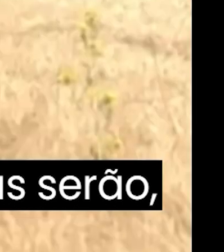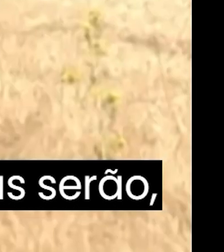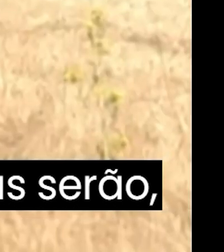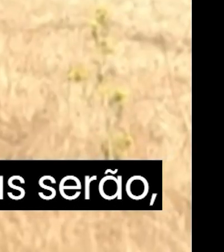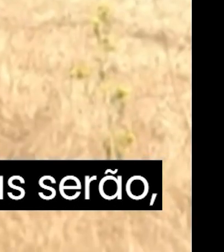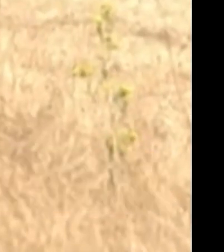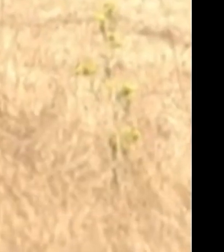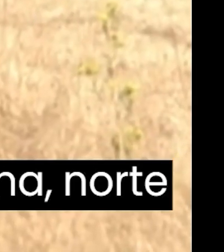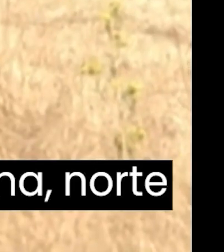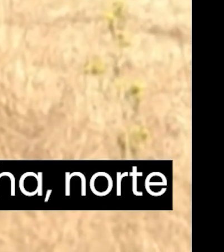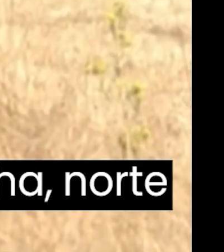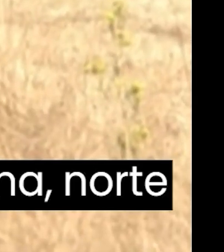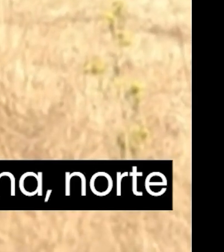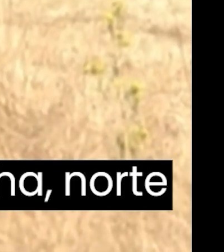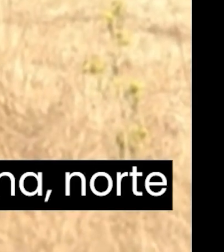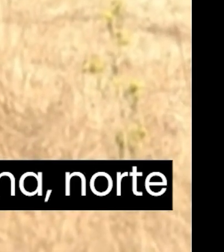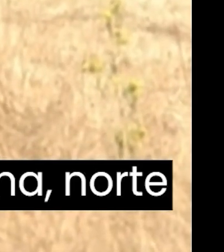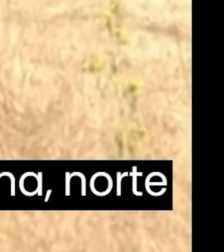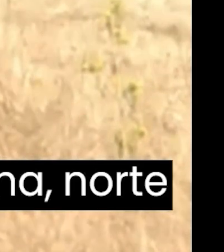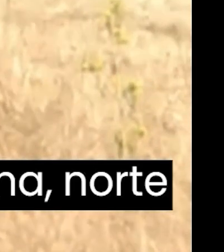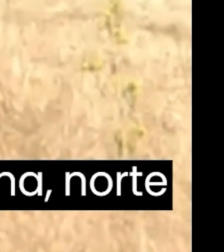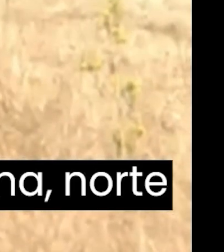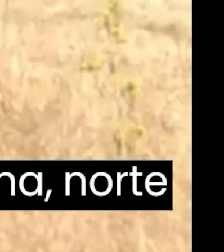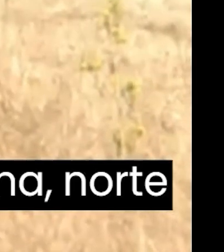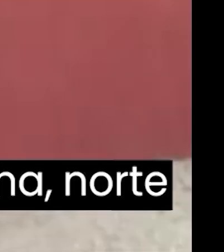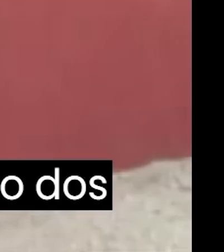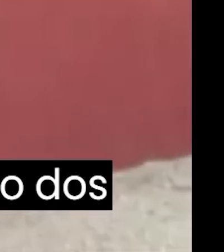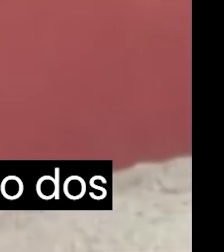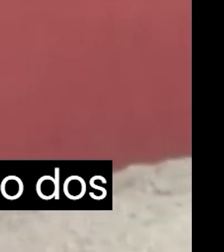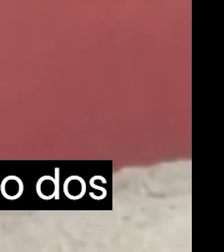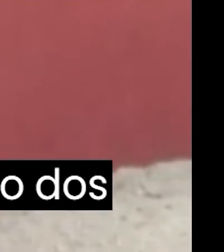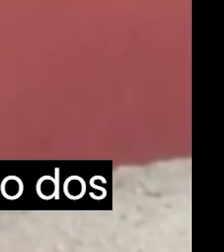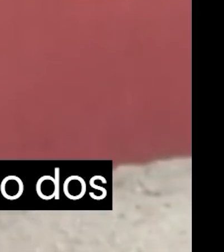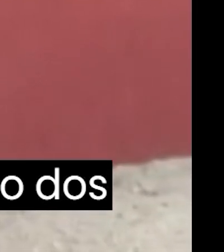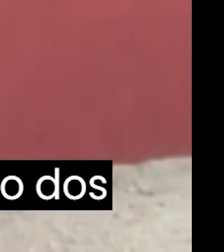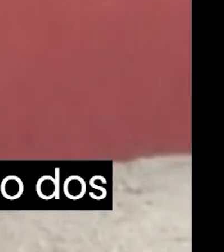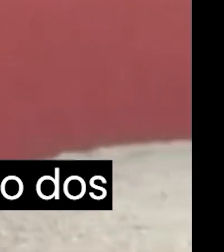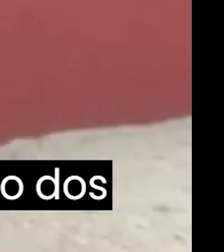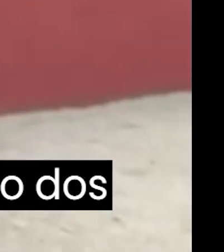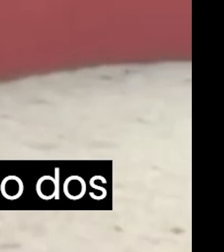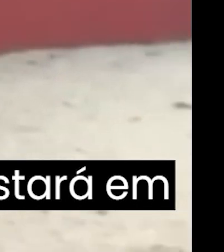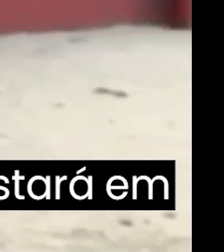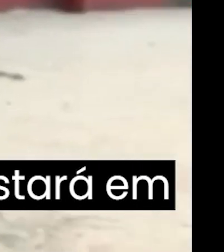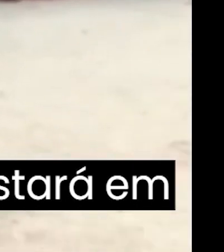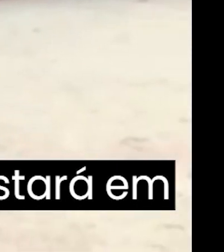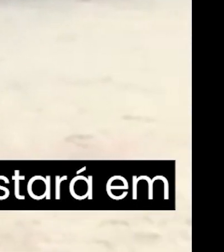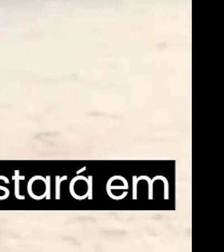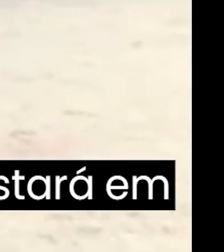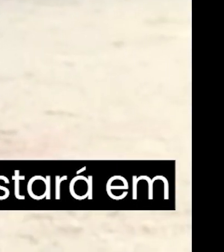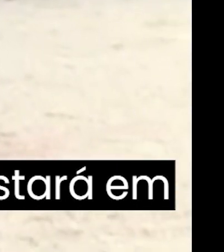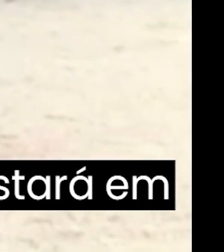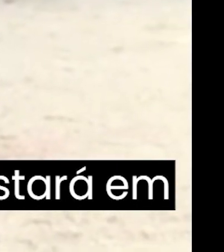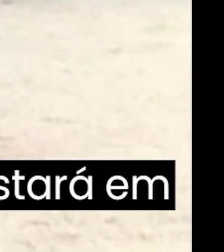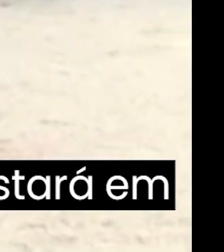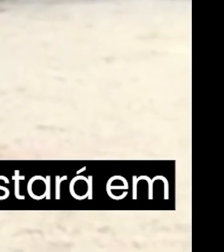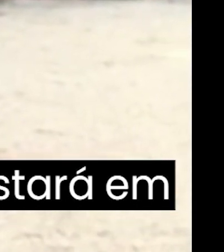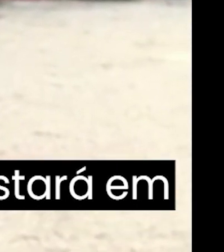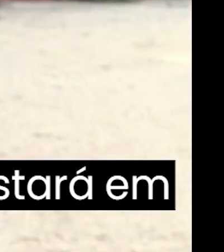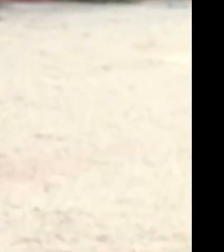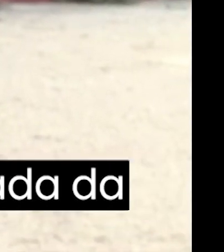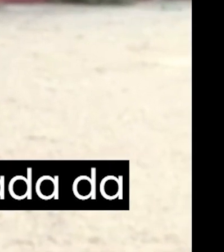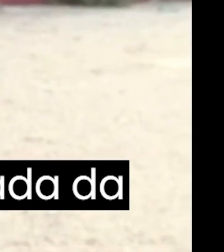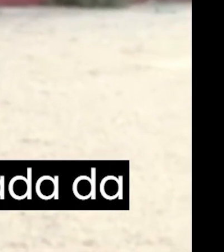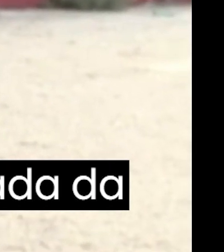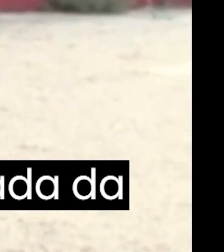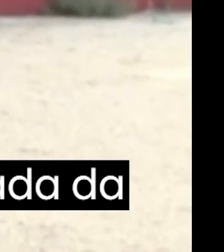as touradas serão em breve proibidas na catalunha norte do país em respeito ao direito dos animais no domingo ricardo